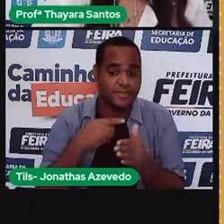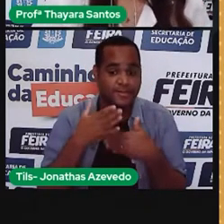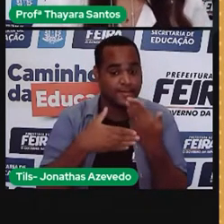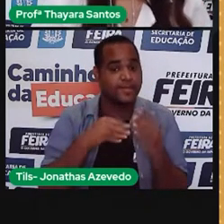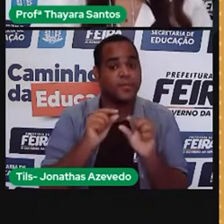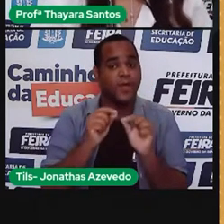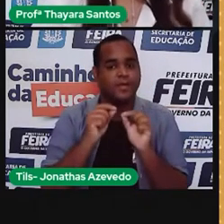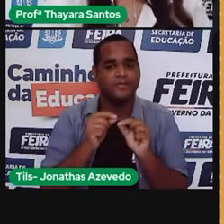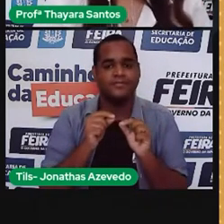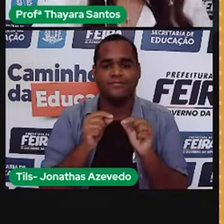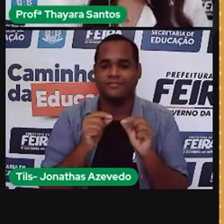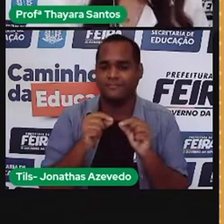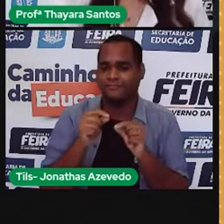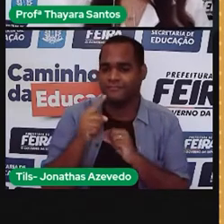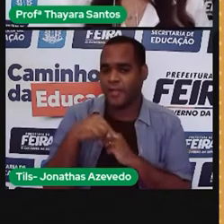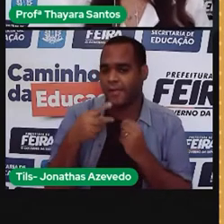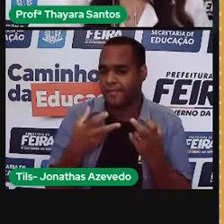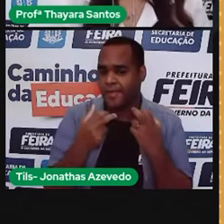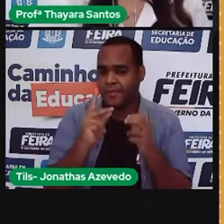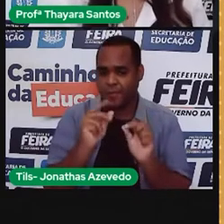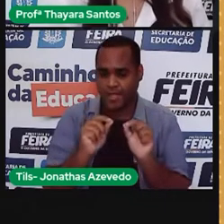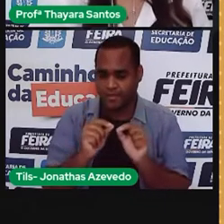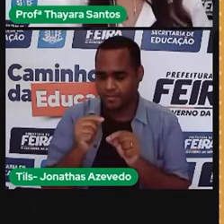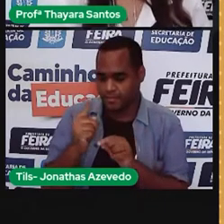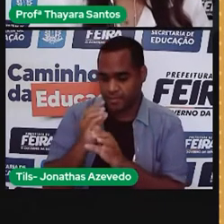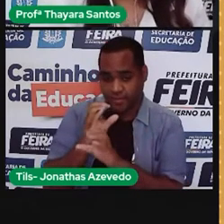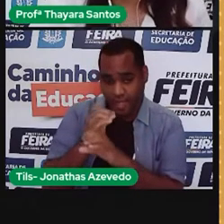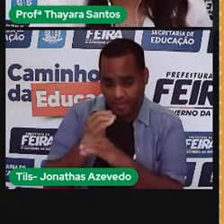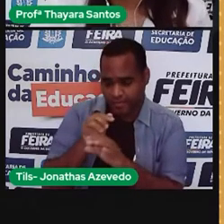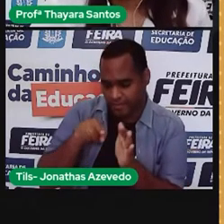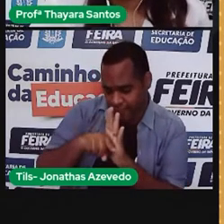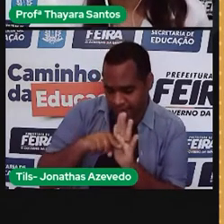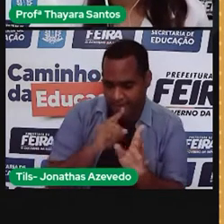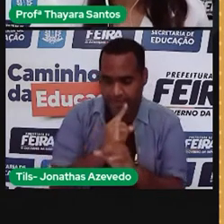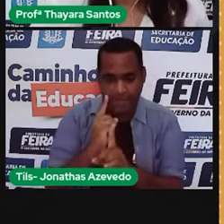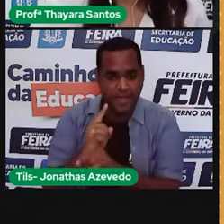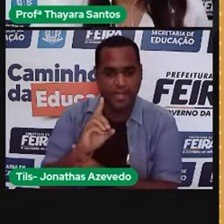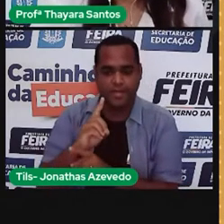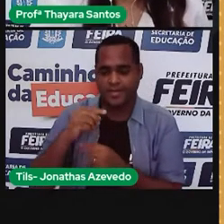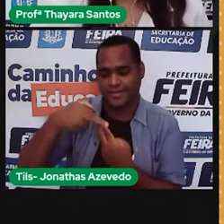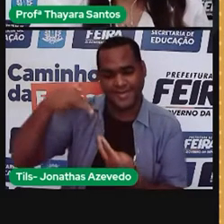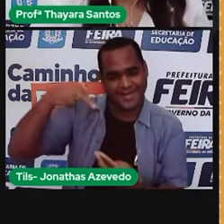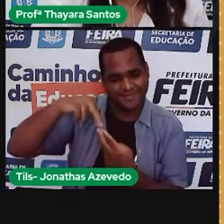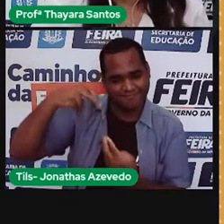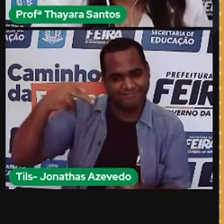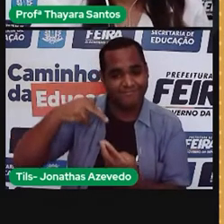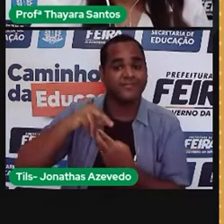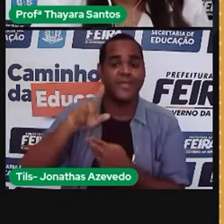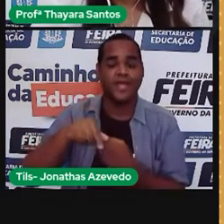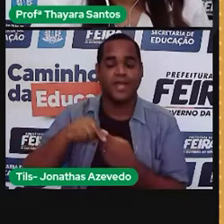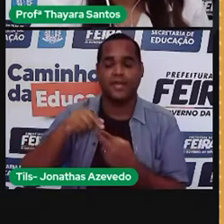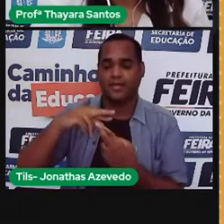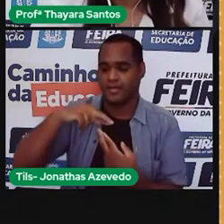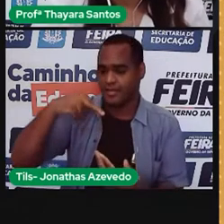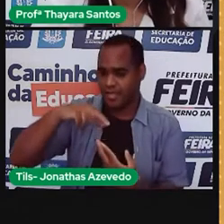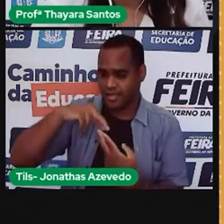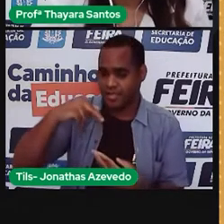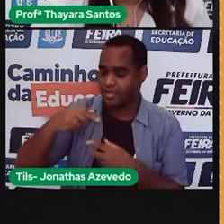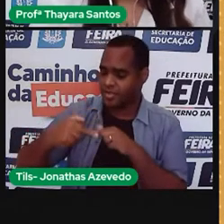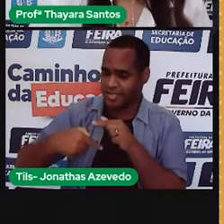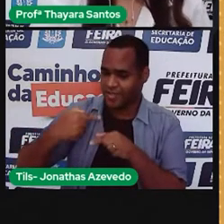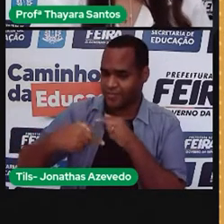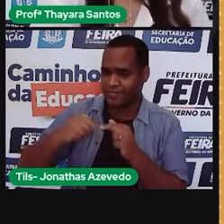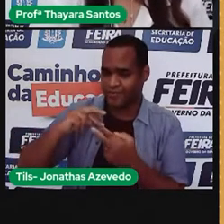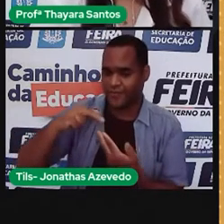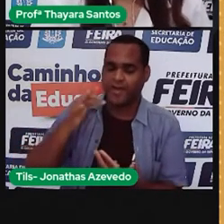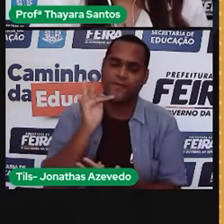funciona direito. Mas, basicamente, em laboratórios, pesquisadores pegam o DNA, material genético daquela fruta,